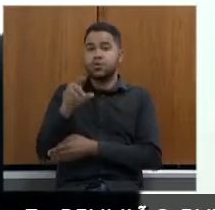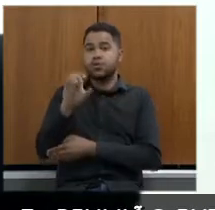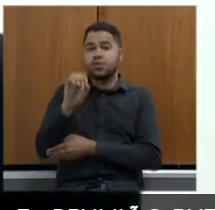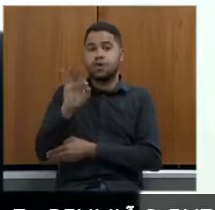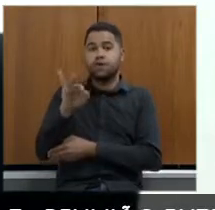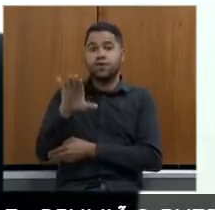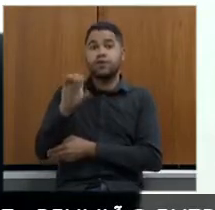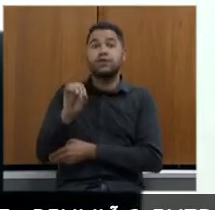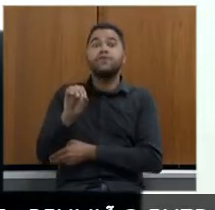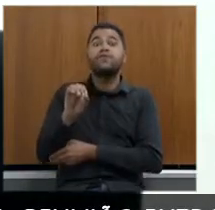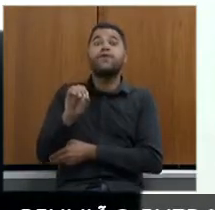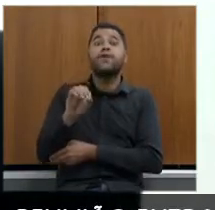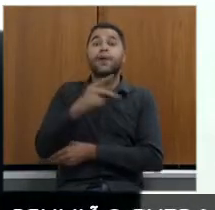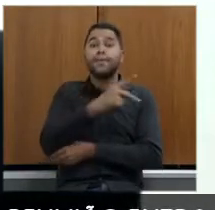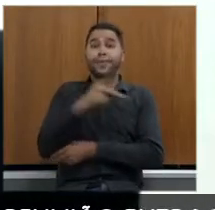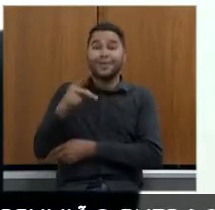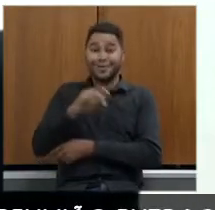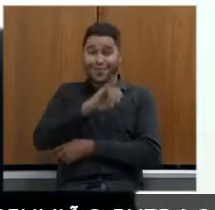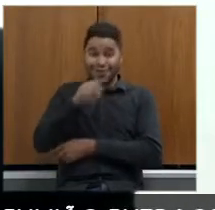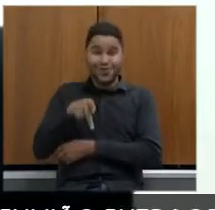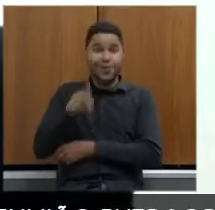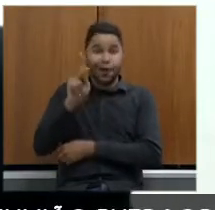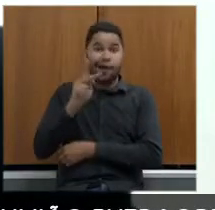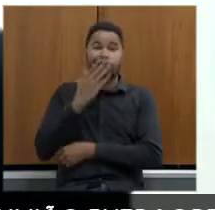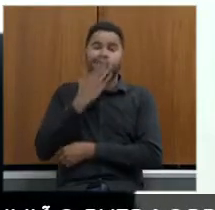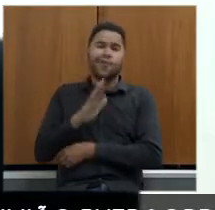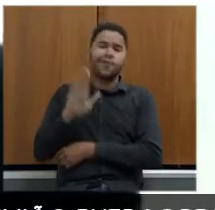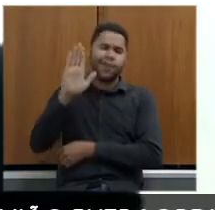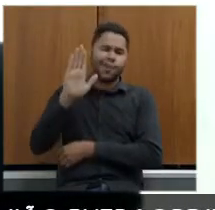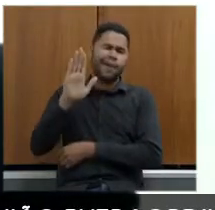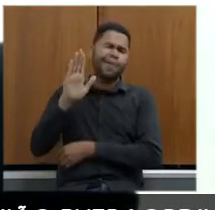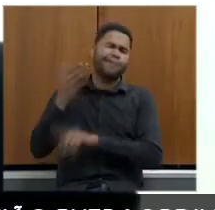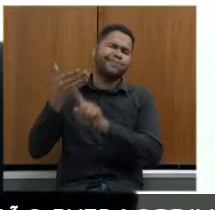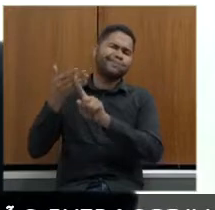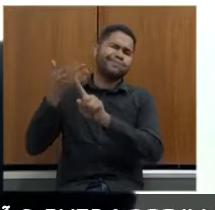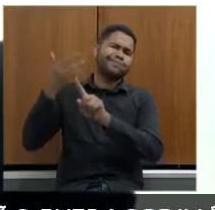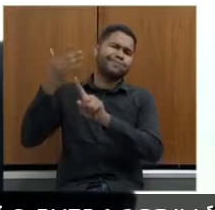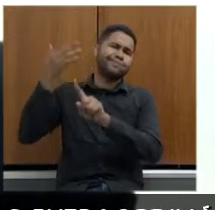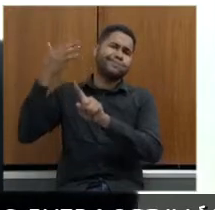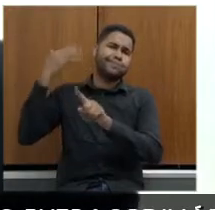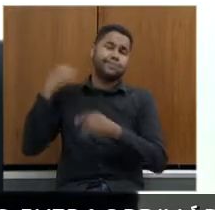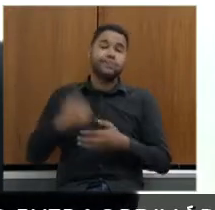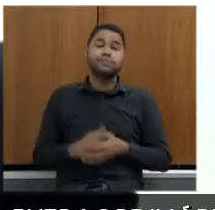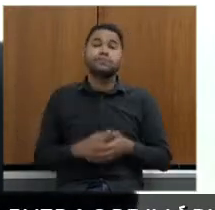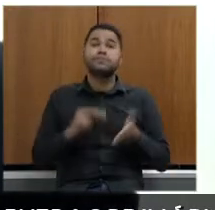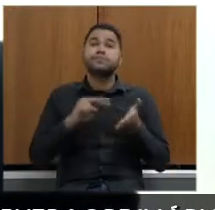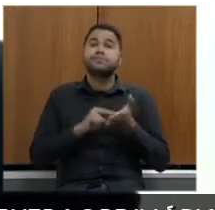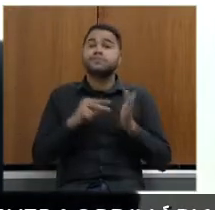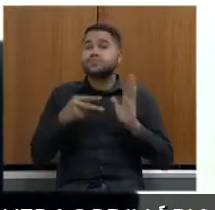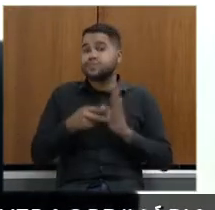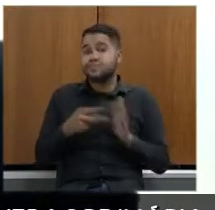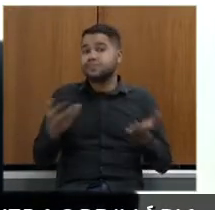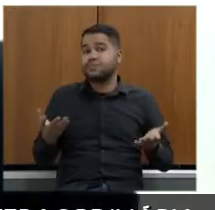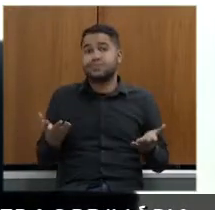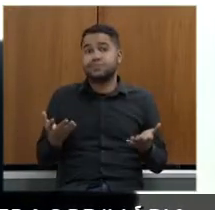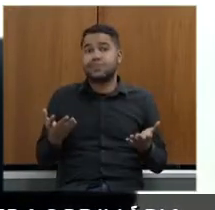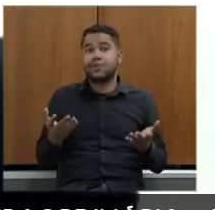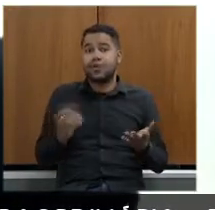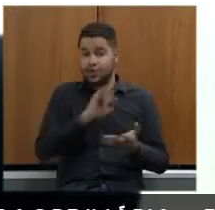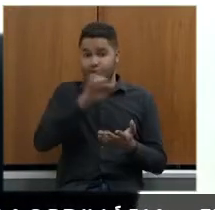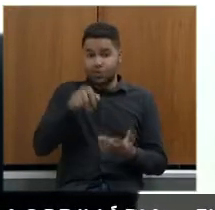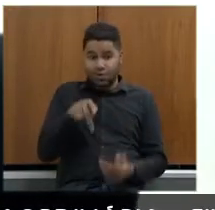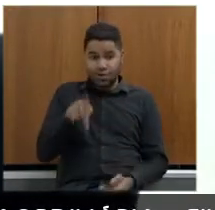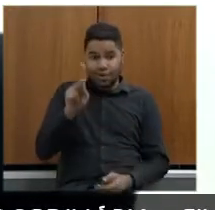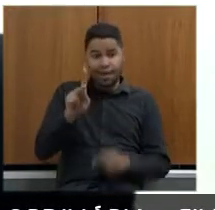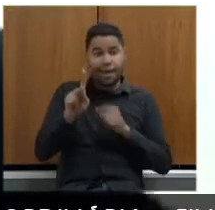por Juscelino Kubitschek nosso presidente o grande estadista Juscelino Kubitschek ou seja Juscelino Kubitschek